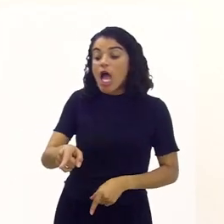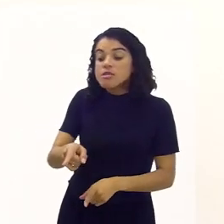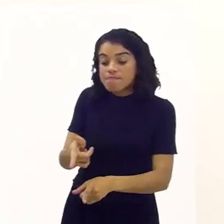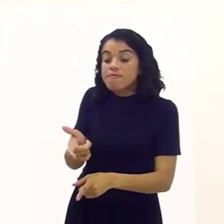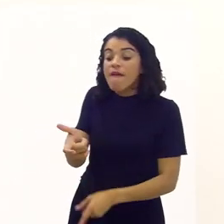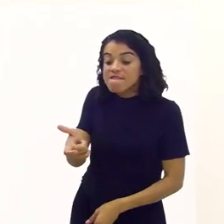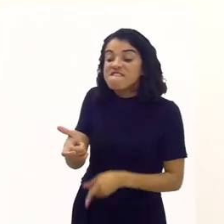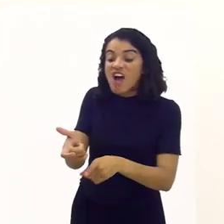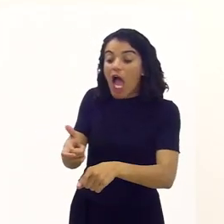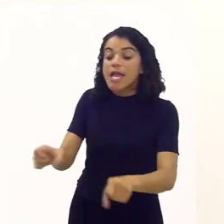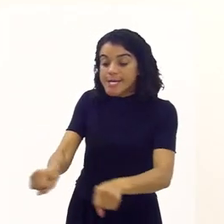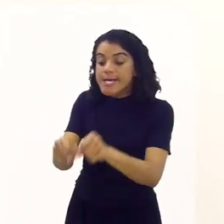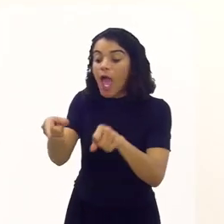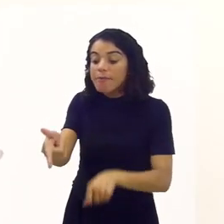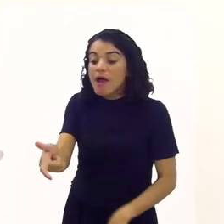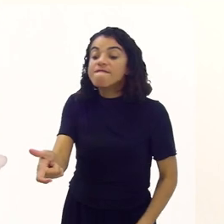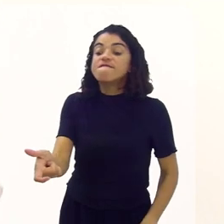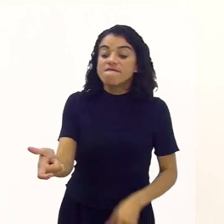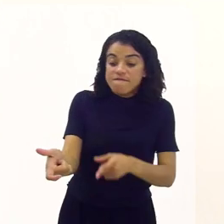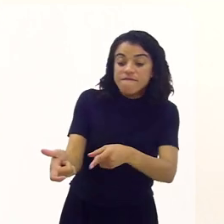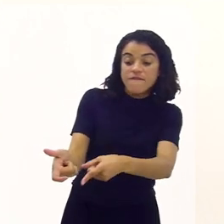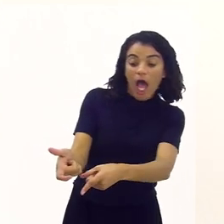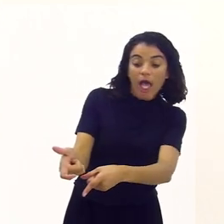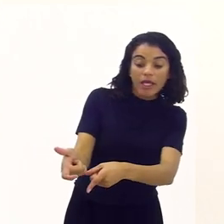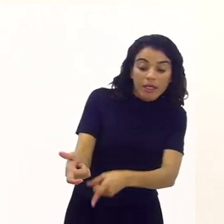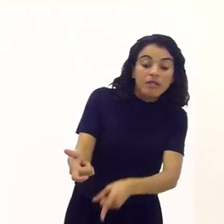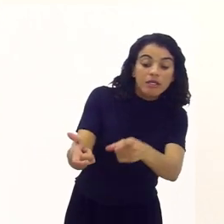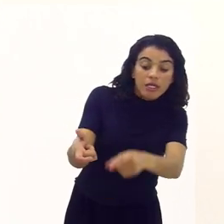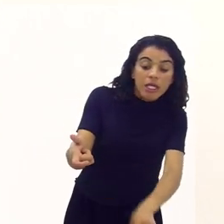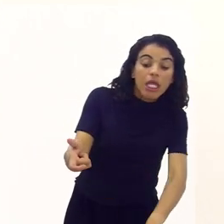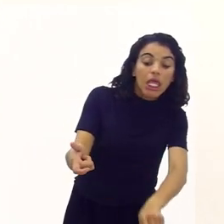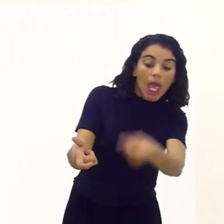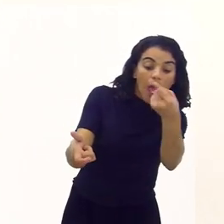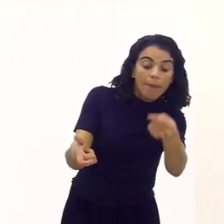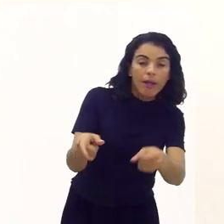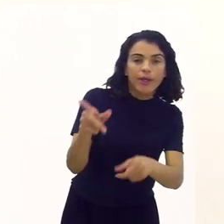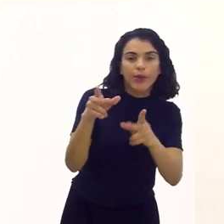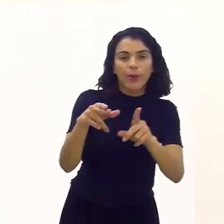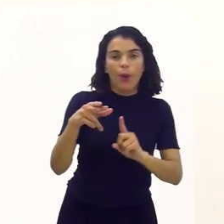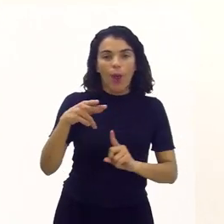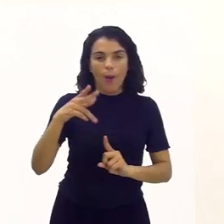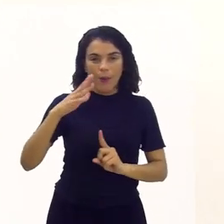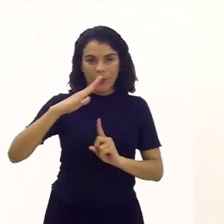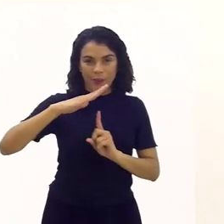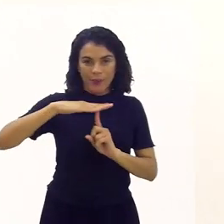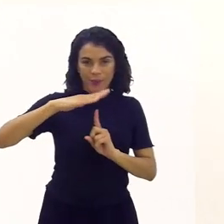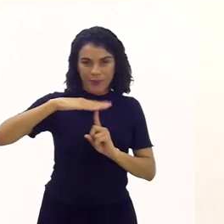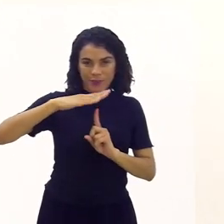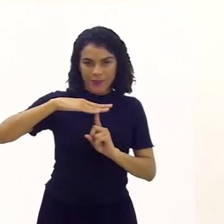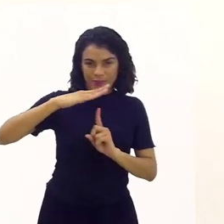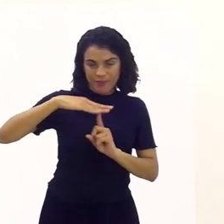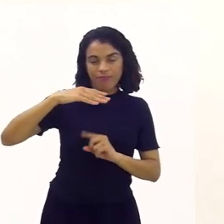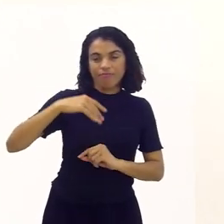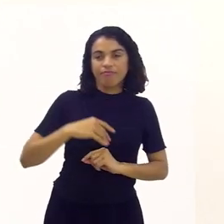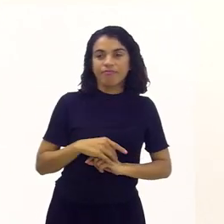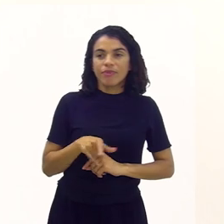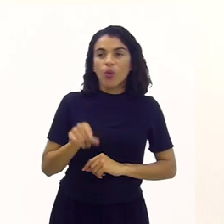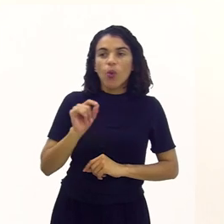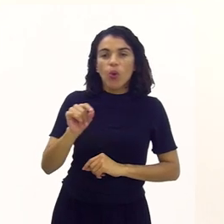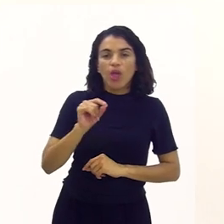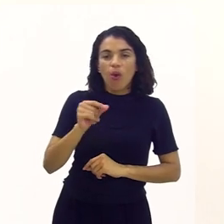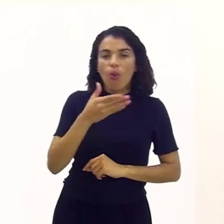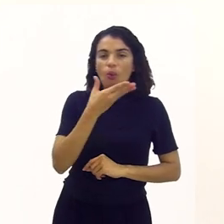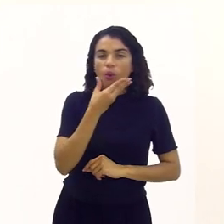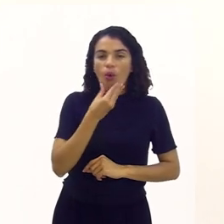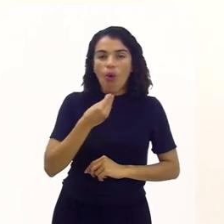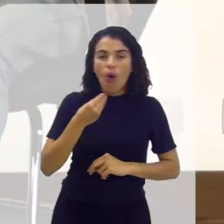os seus assentamentos, o que é uma dor profunda, ou como aconteceu no Paraná, fizeram com que um